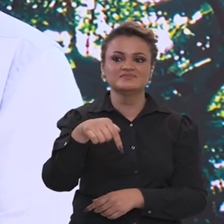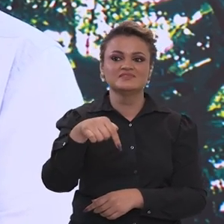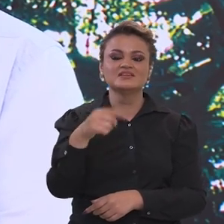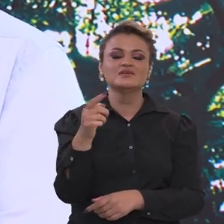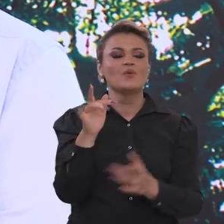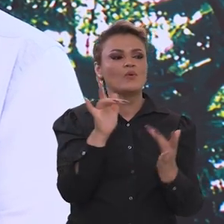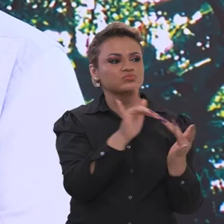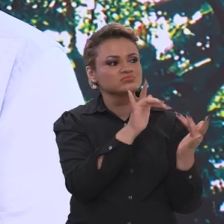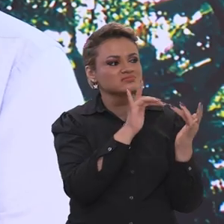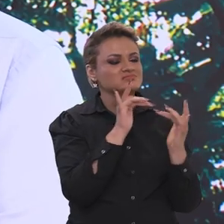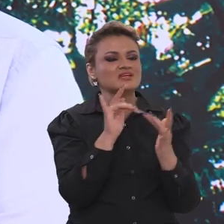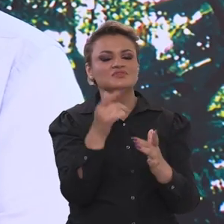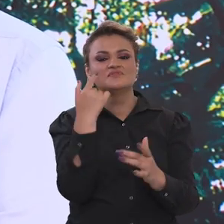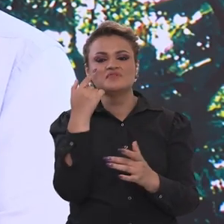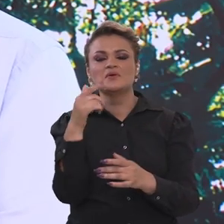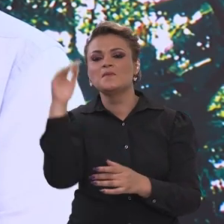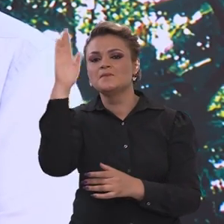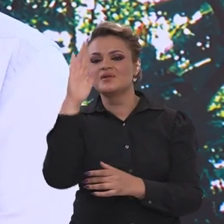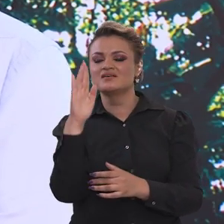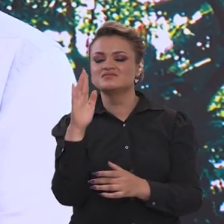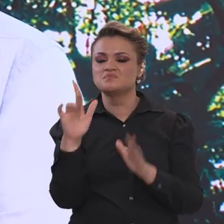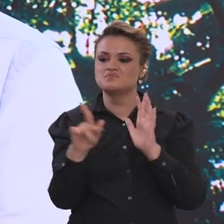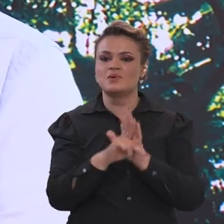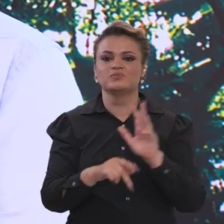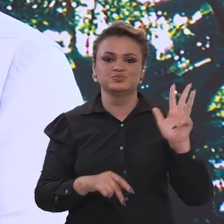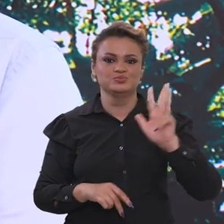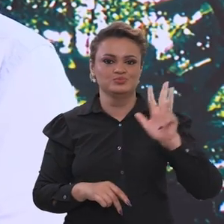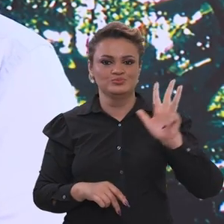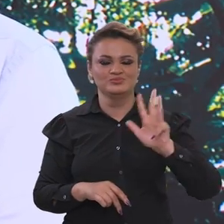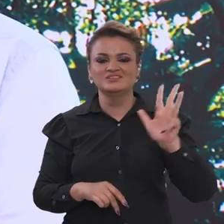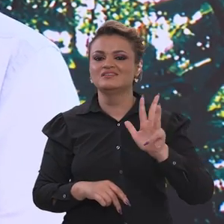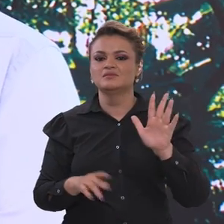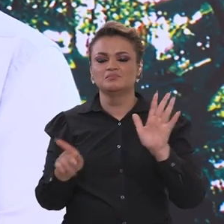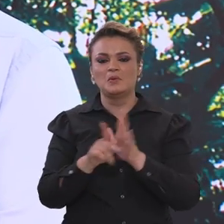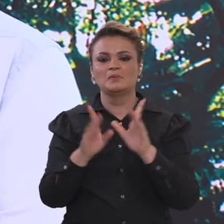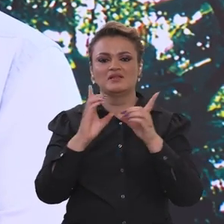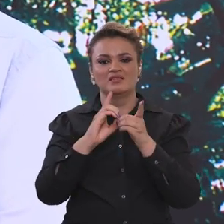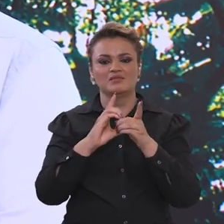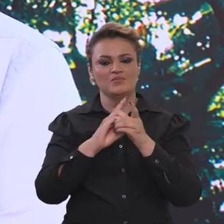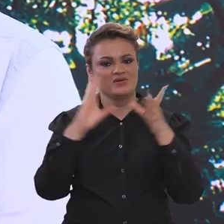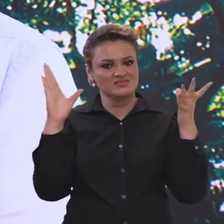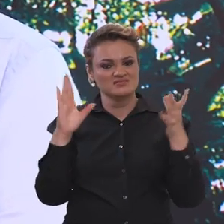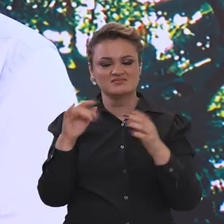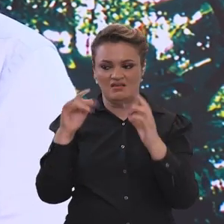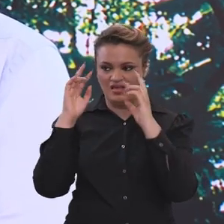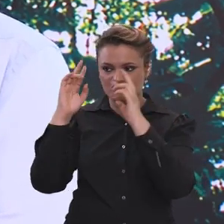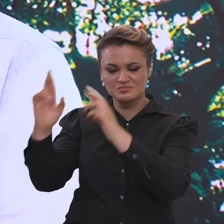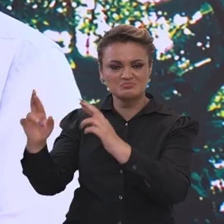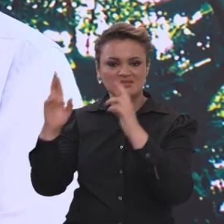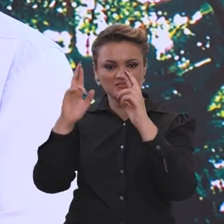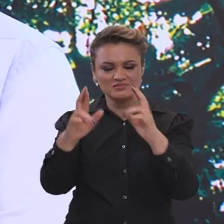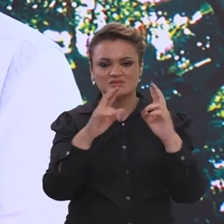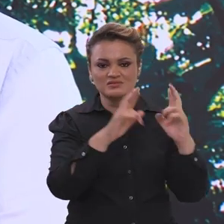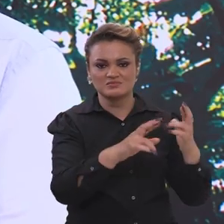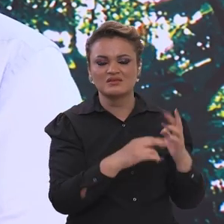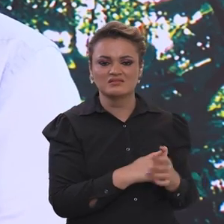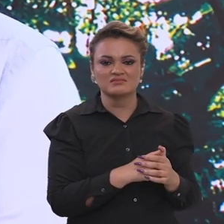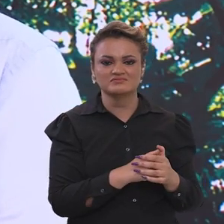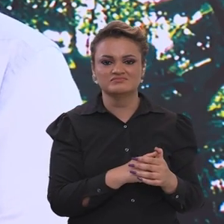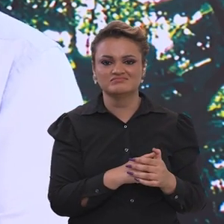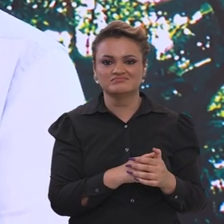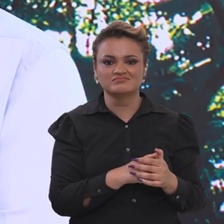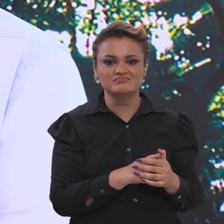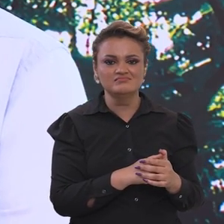vieram conviver e ver o país do Lula, o país da democracia, o país do respeito às